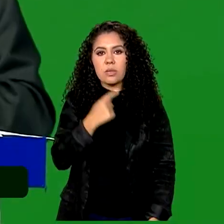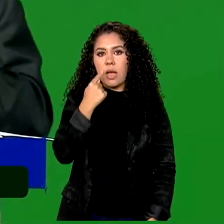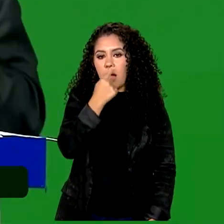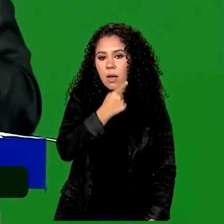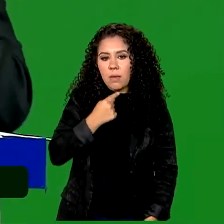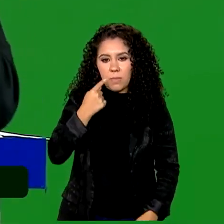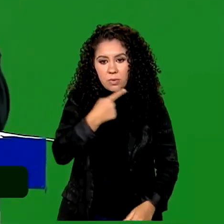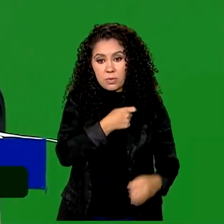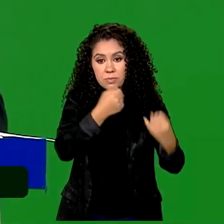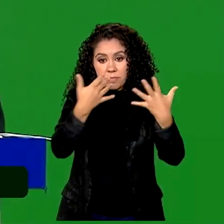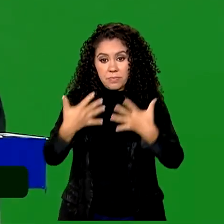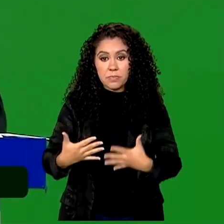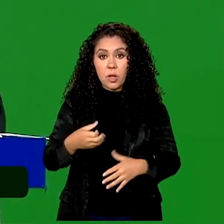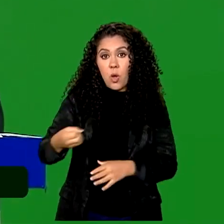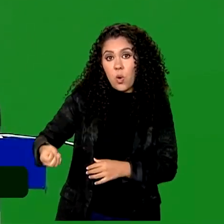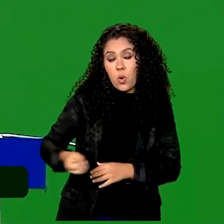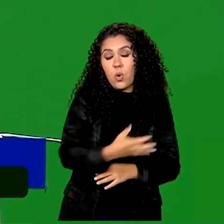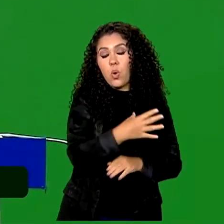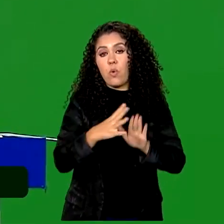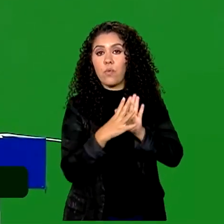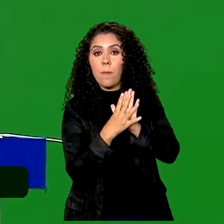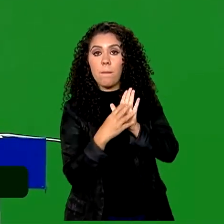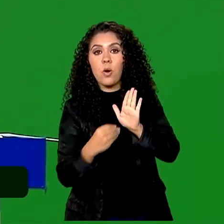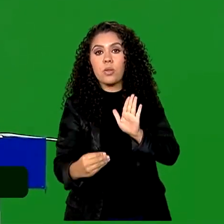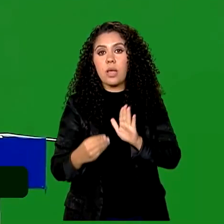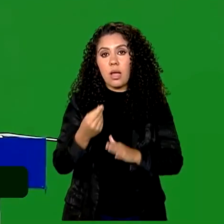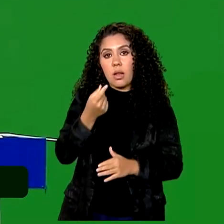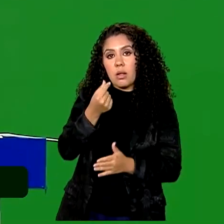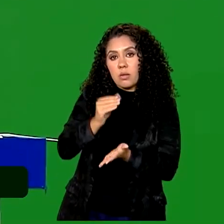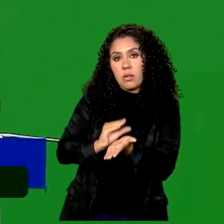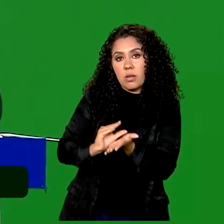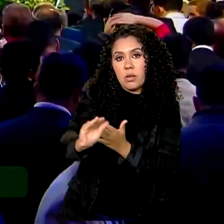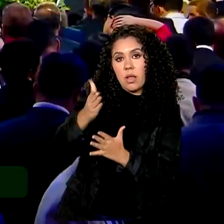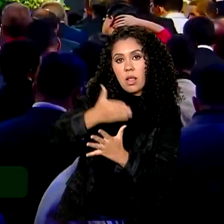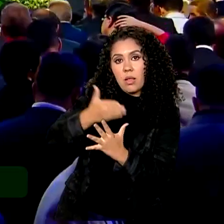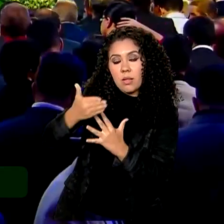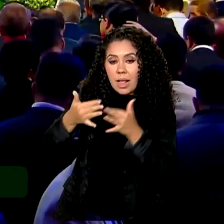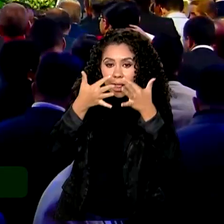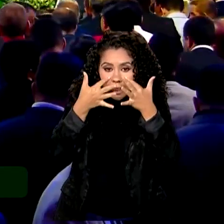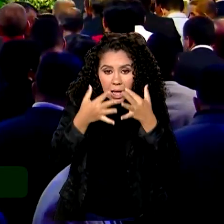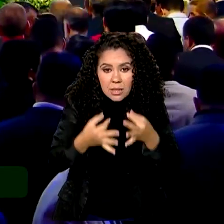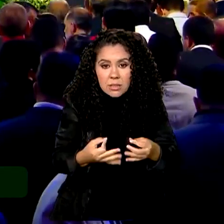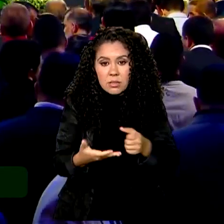Novo modelo de financiamento da atenção primária.